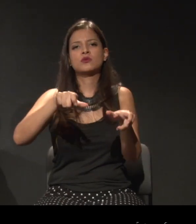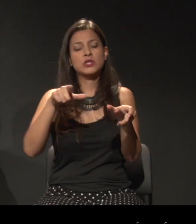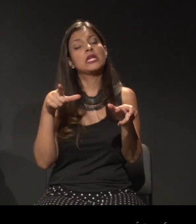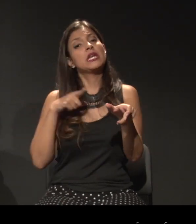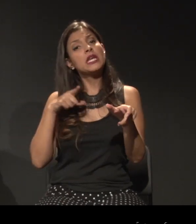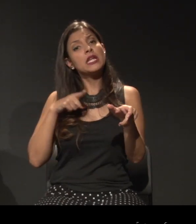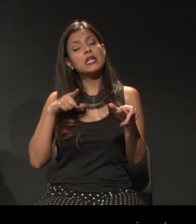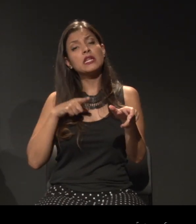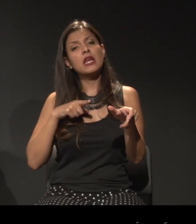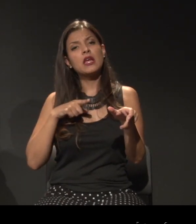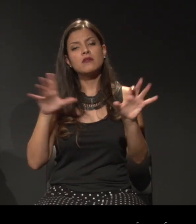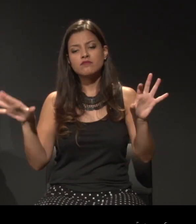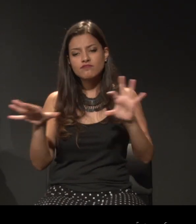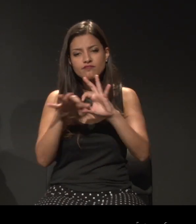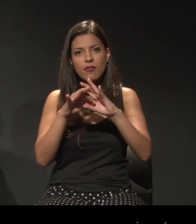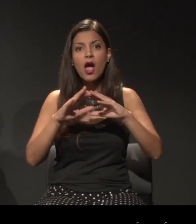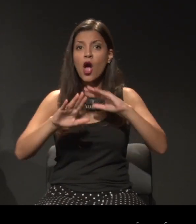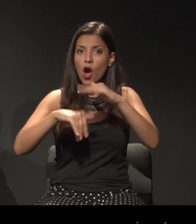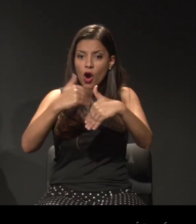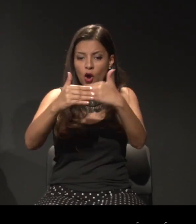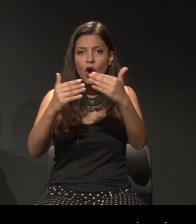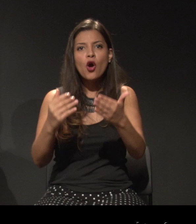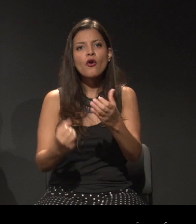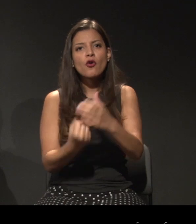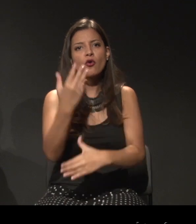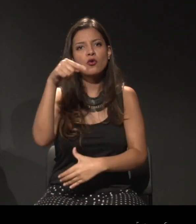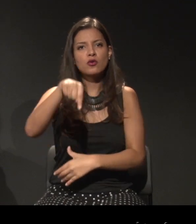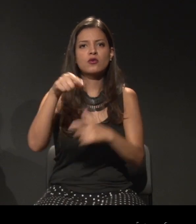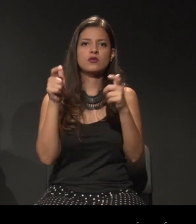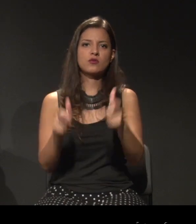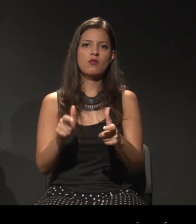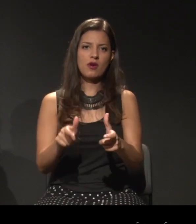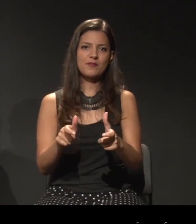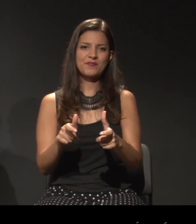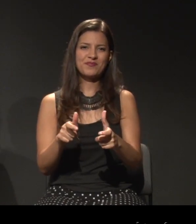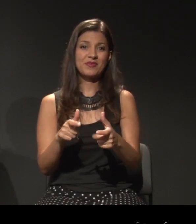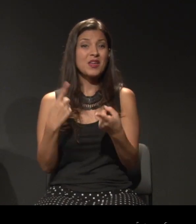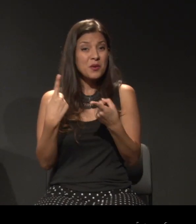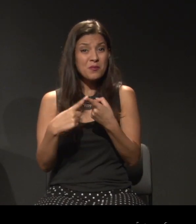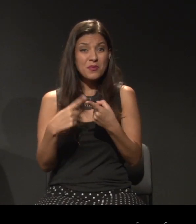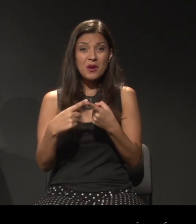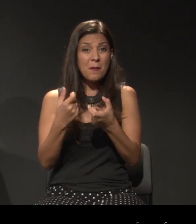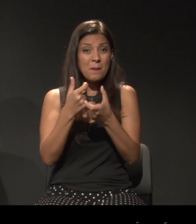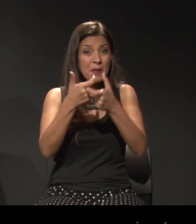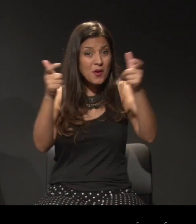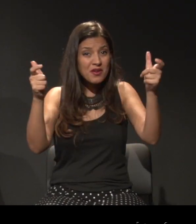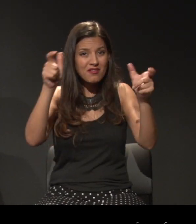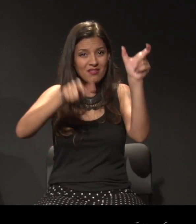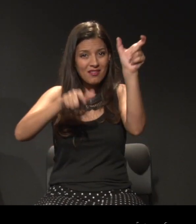constroem esse lugar. Porque a maioria dos artistas negros acabam construindo esse lugar